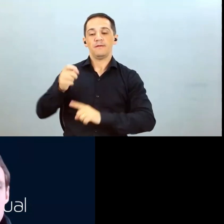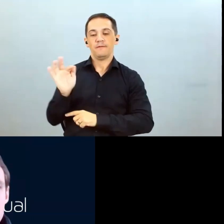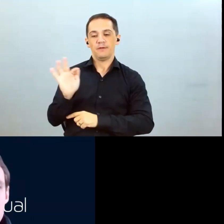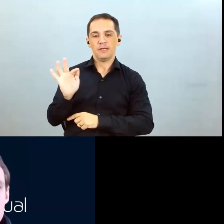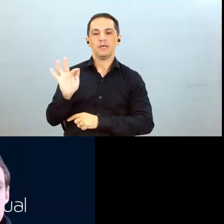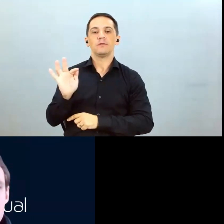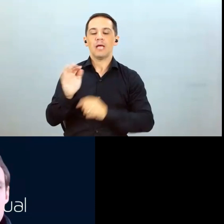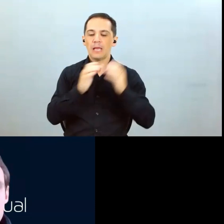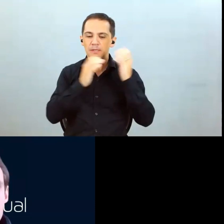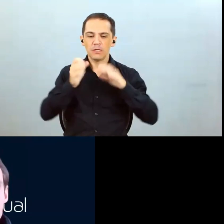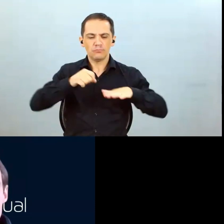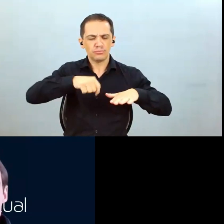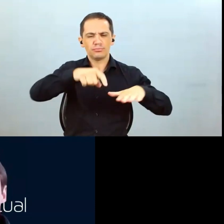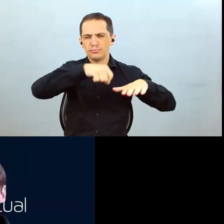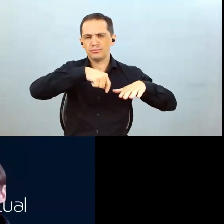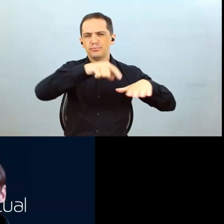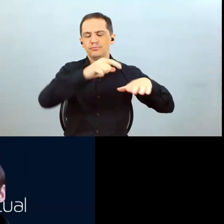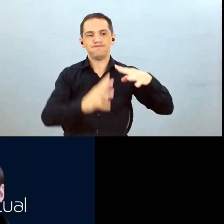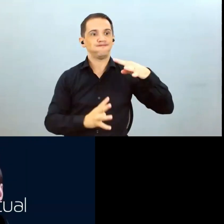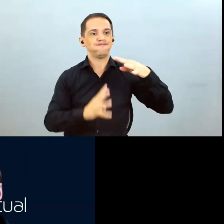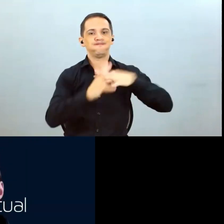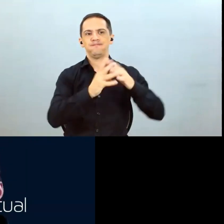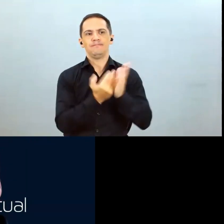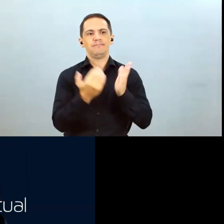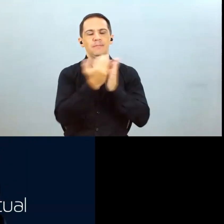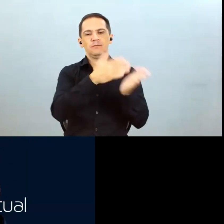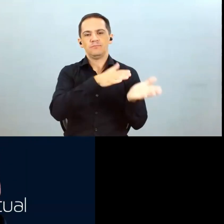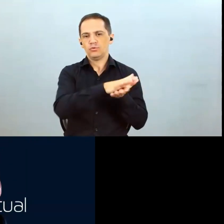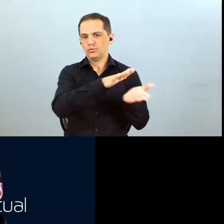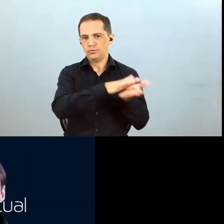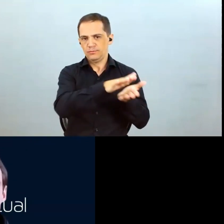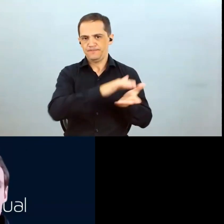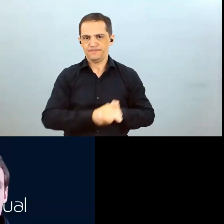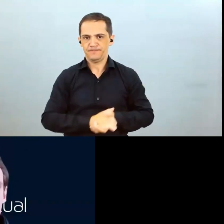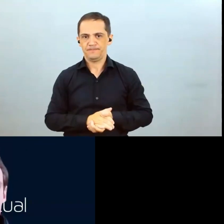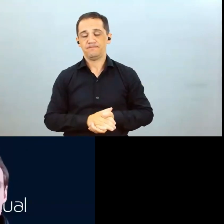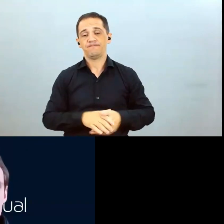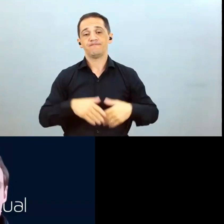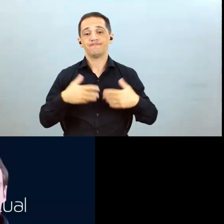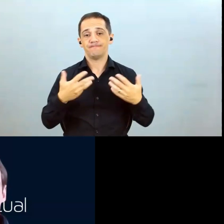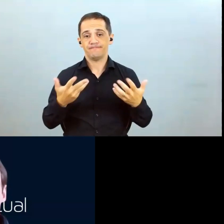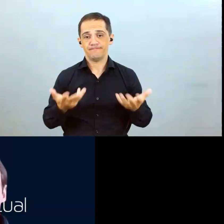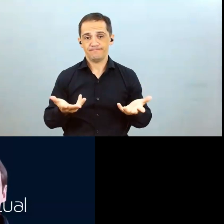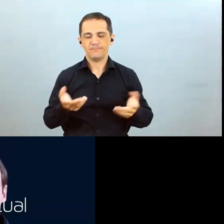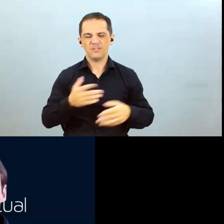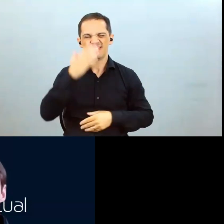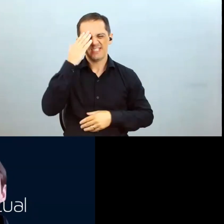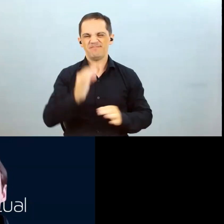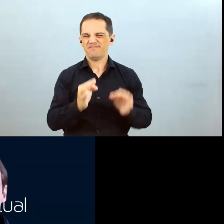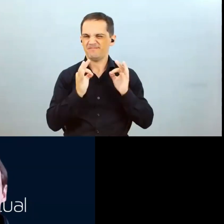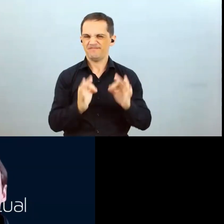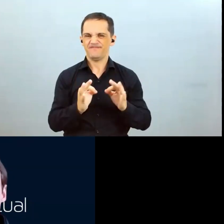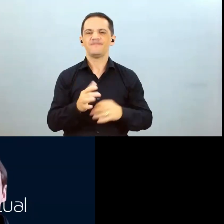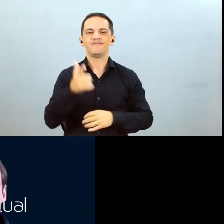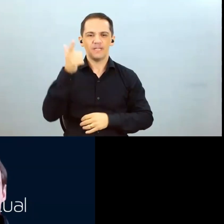recorde de milho no Mato Grosso nesse ano. Por isso que no consolidado nós estamos muito convictos de que nós vamos atingir o projeto de